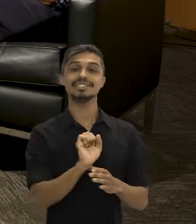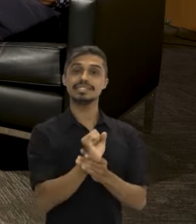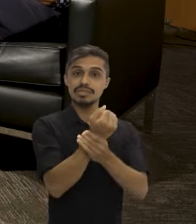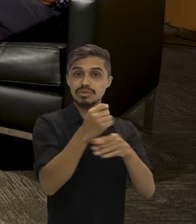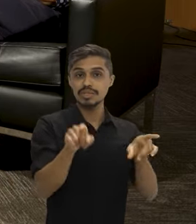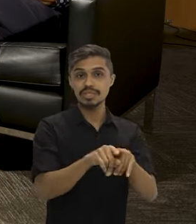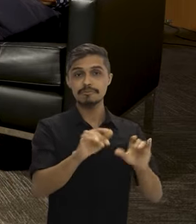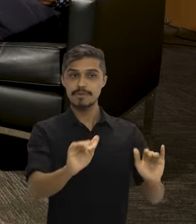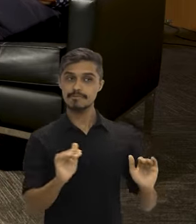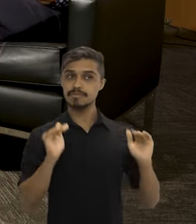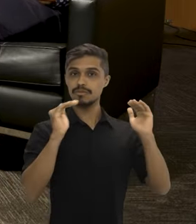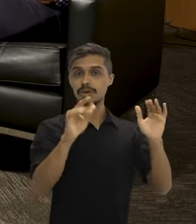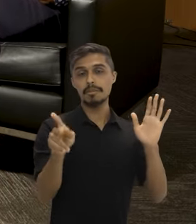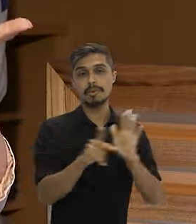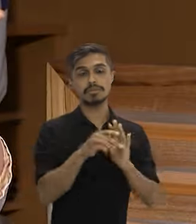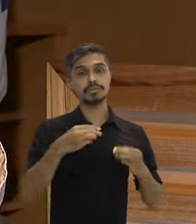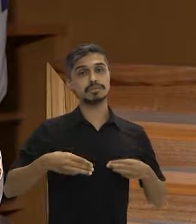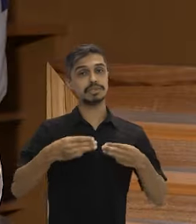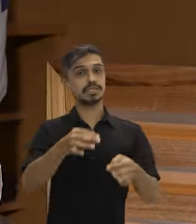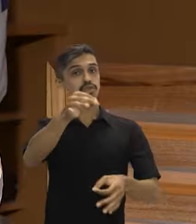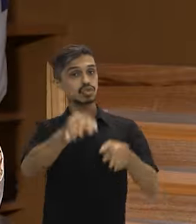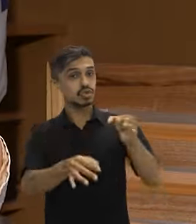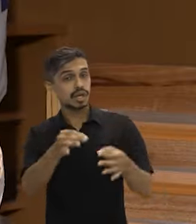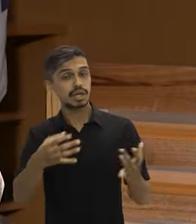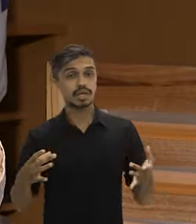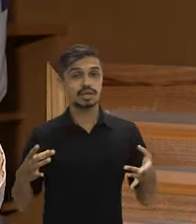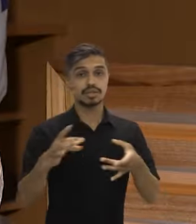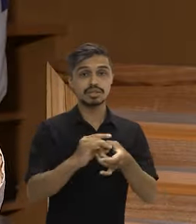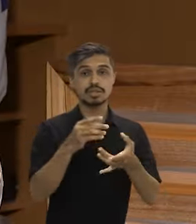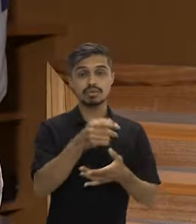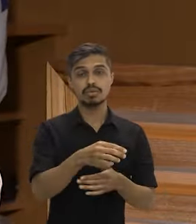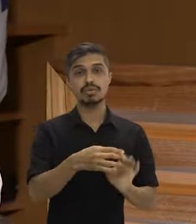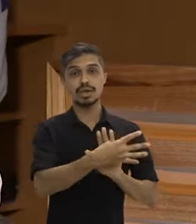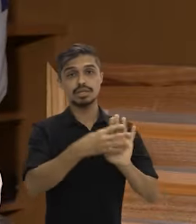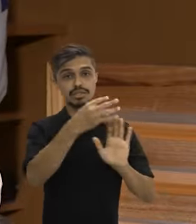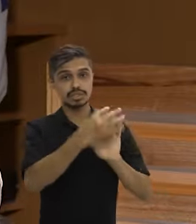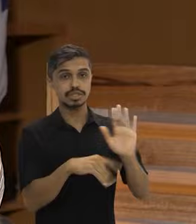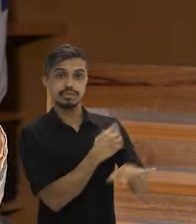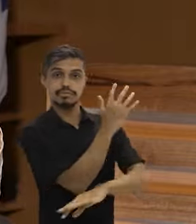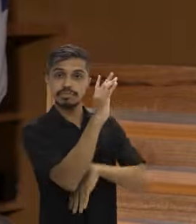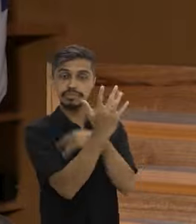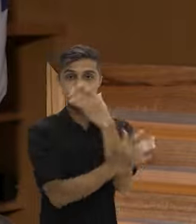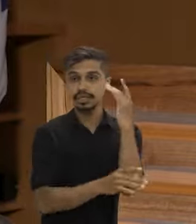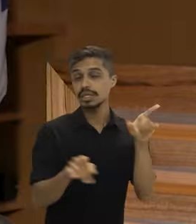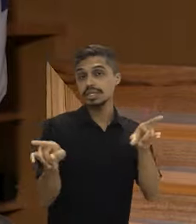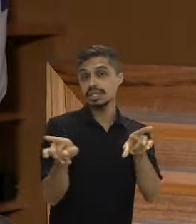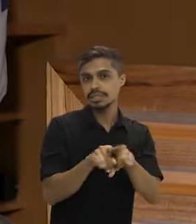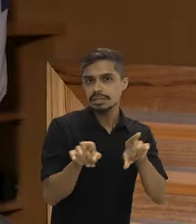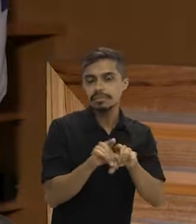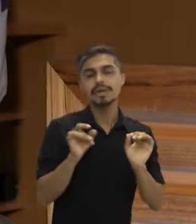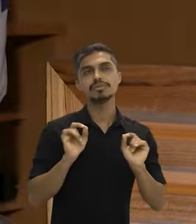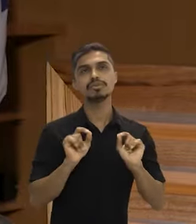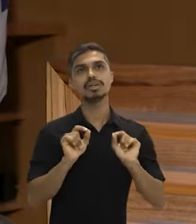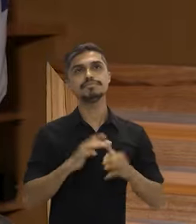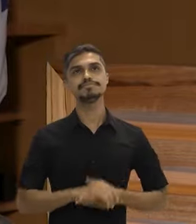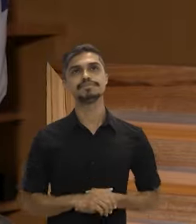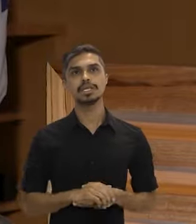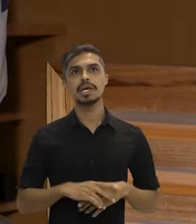soberana, do Ministério da Justiça. articulado aí com a agenda ambiental, mas que para também